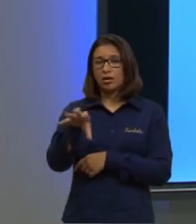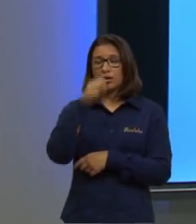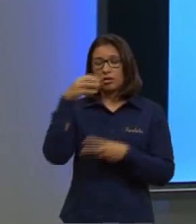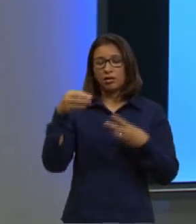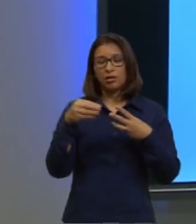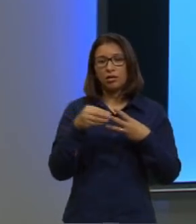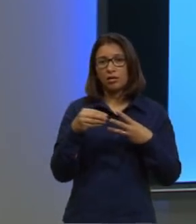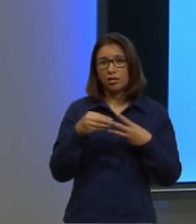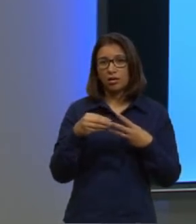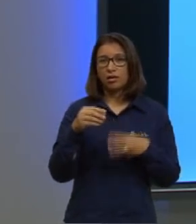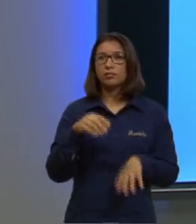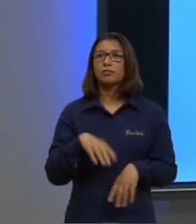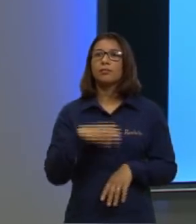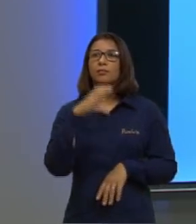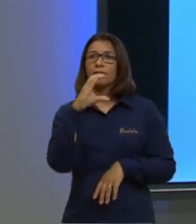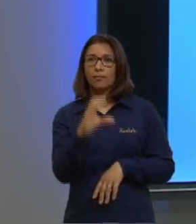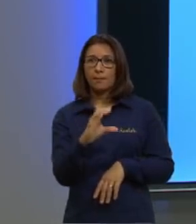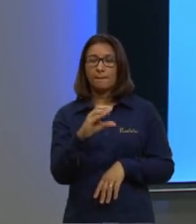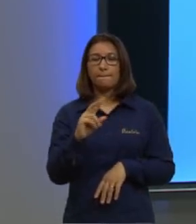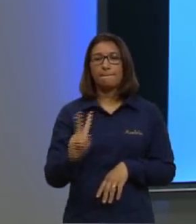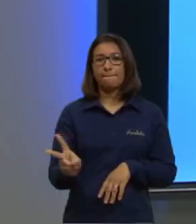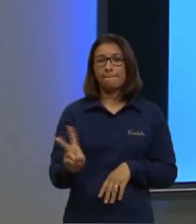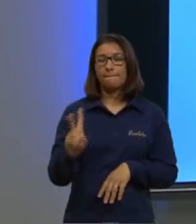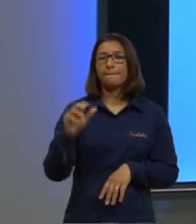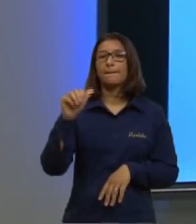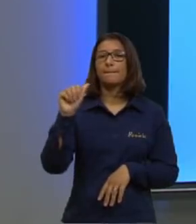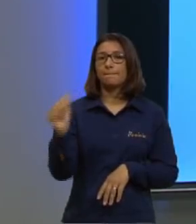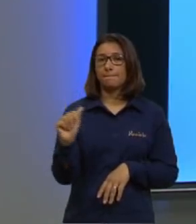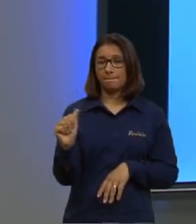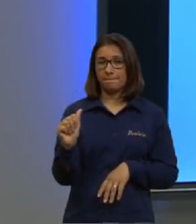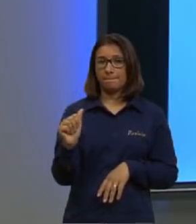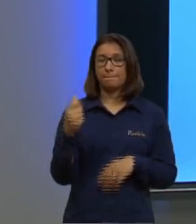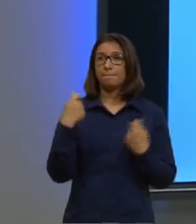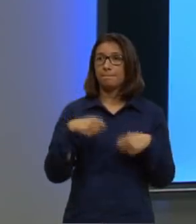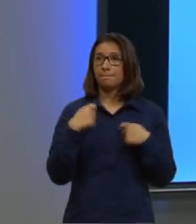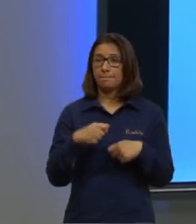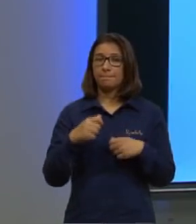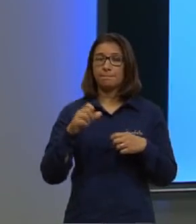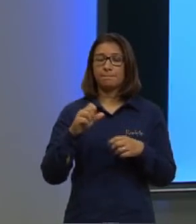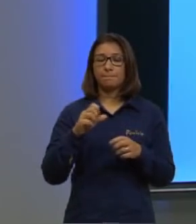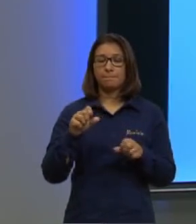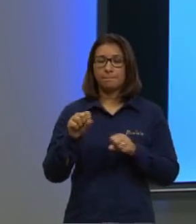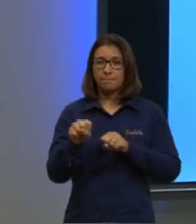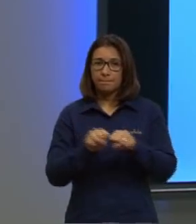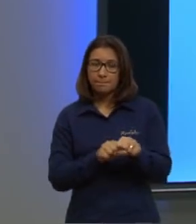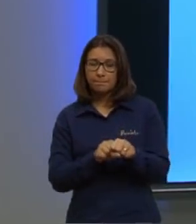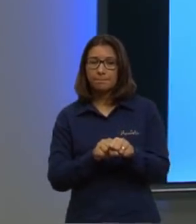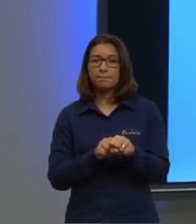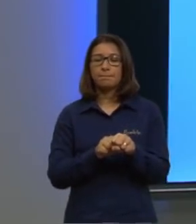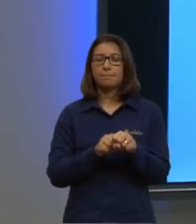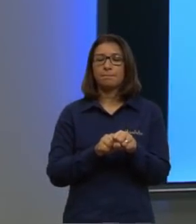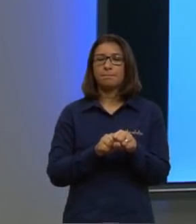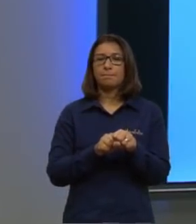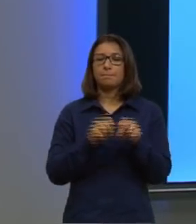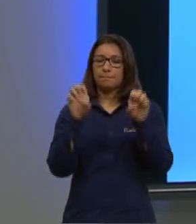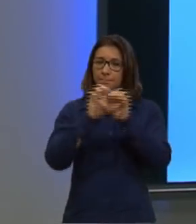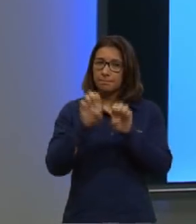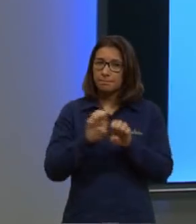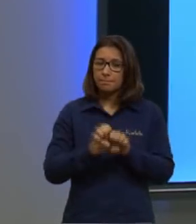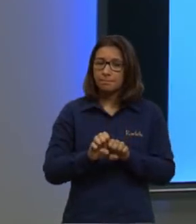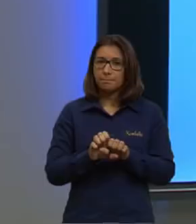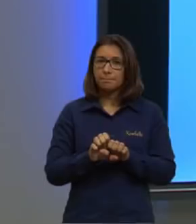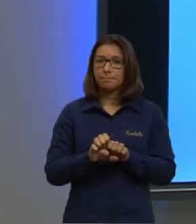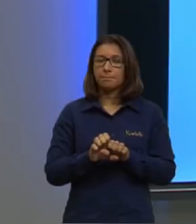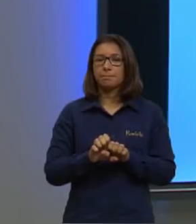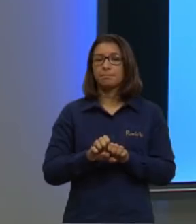c vitamina A necessária para a formação de estruturas fotorreceptoras